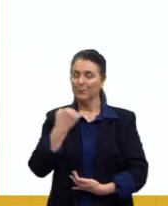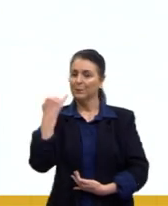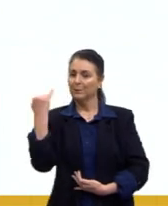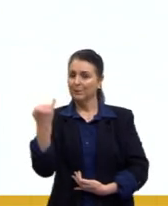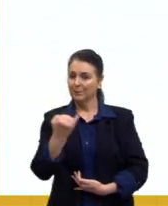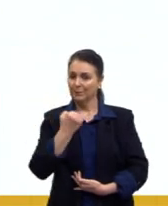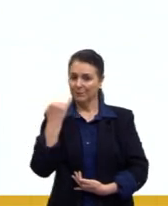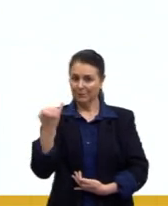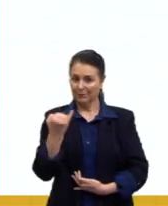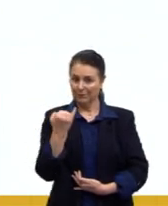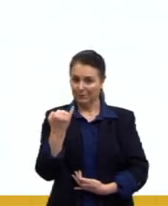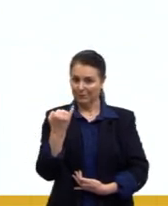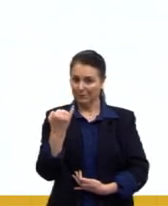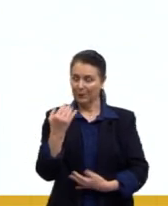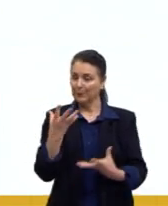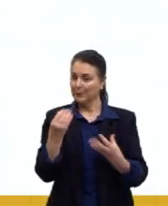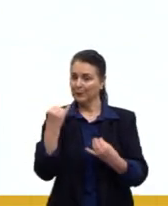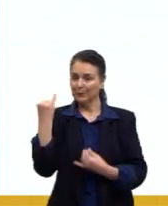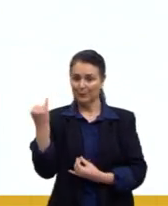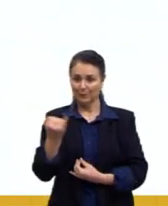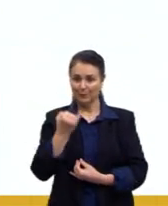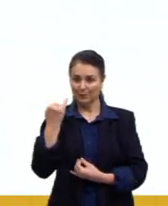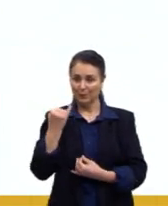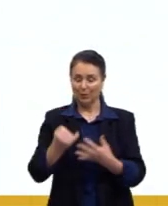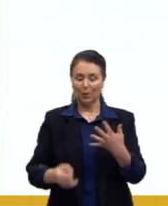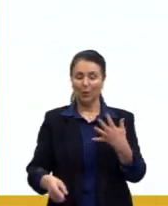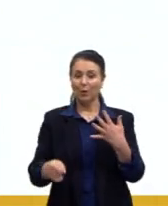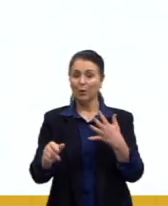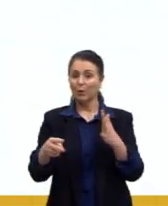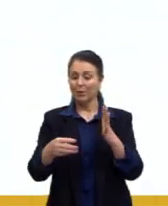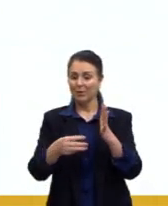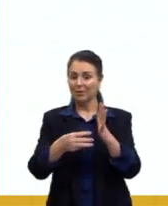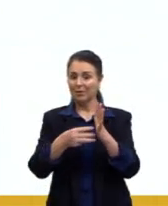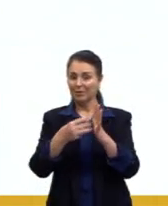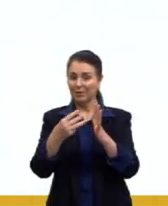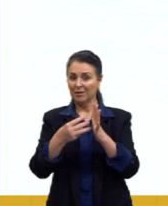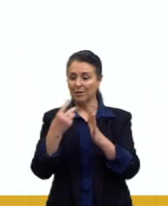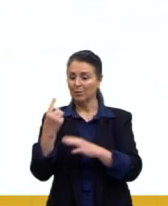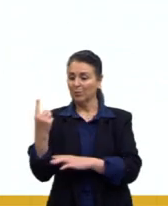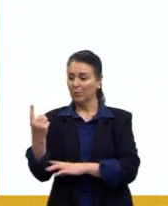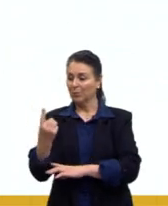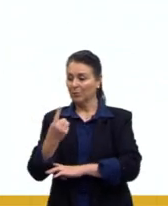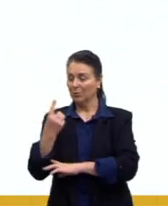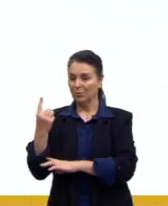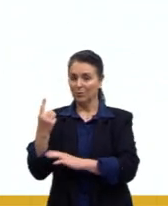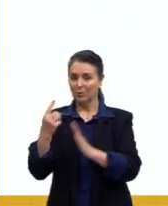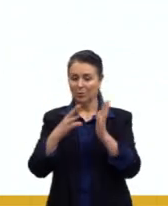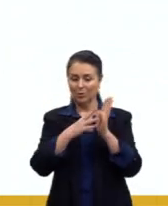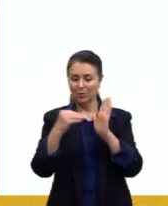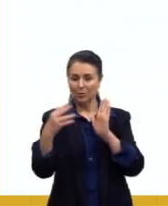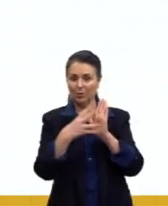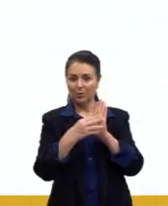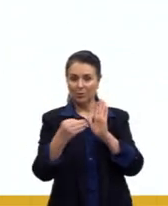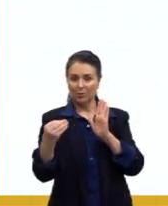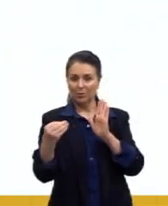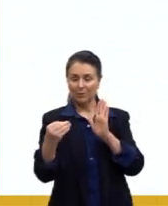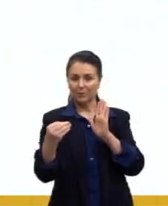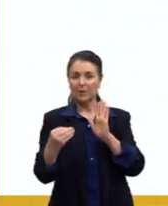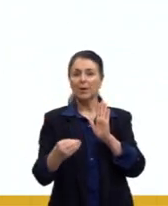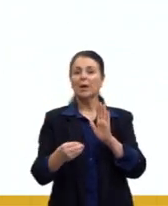Importantíssimo, gente, foca aqui no terceiro tópico. O isolamento reprodutivo é o fator